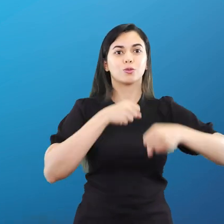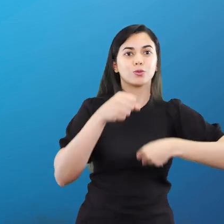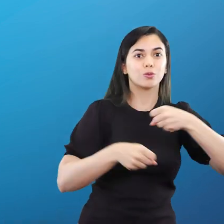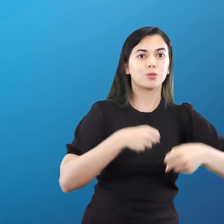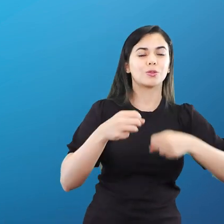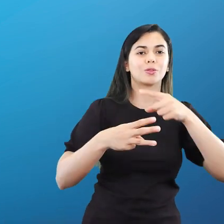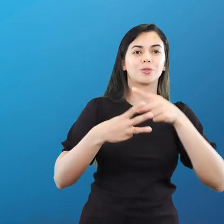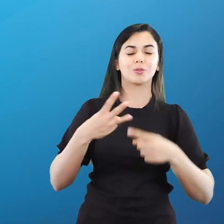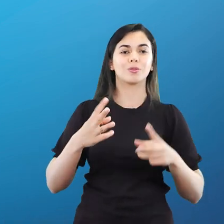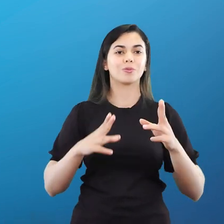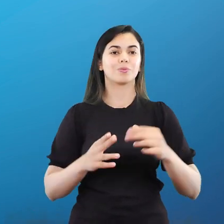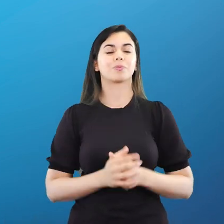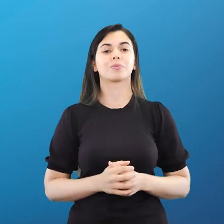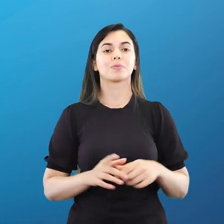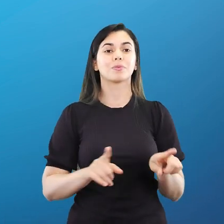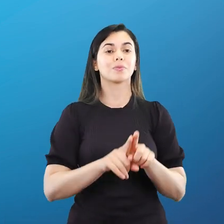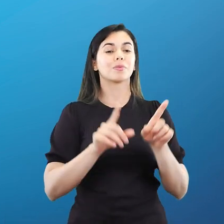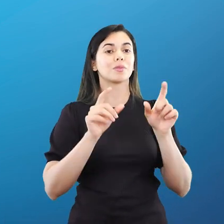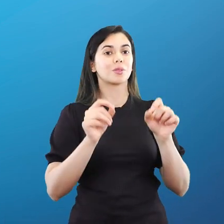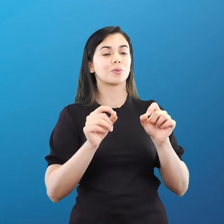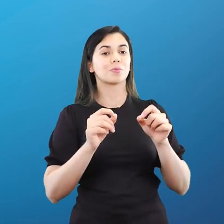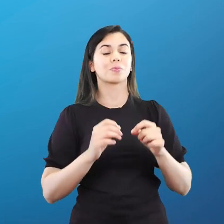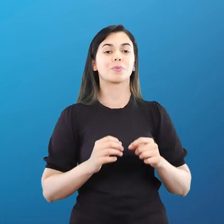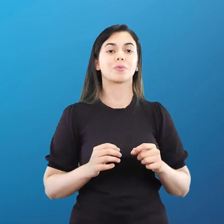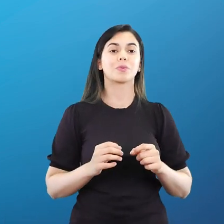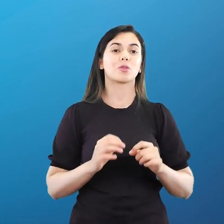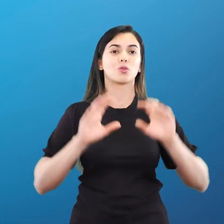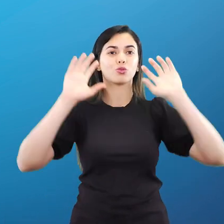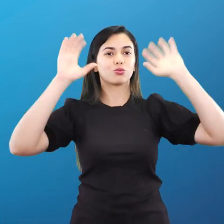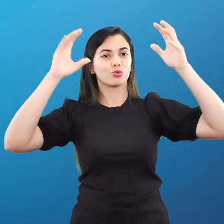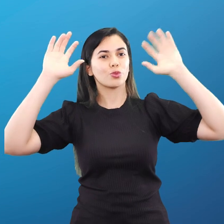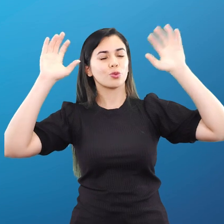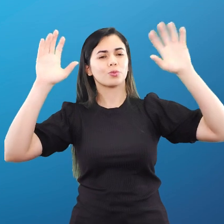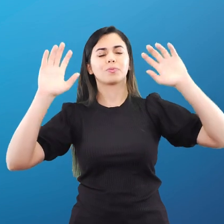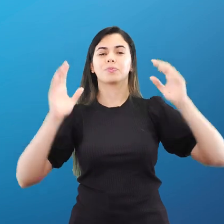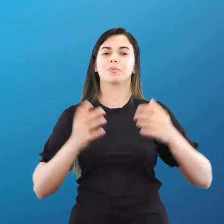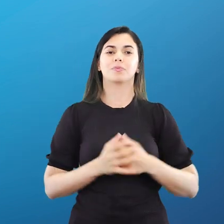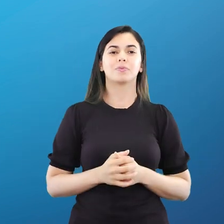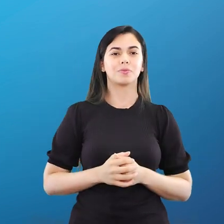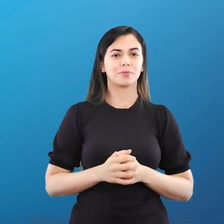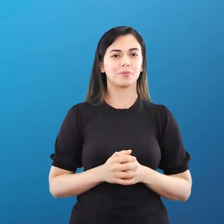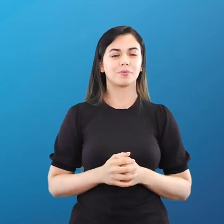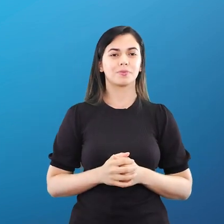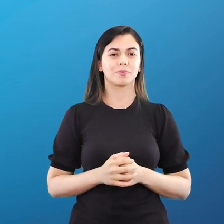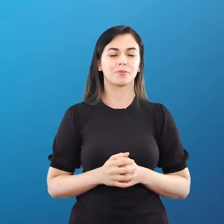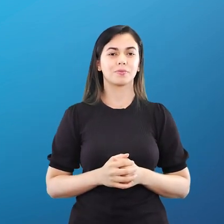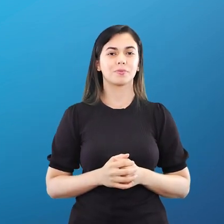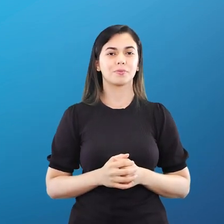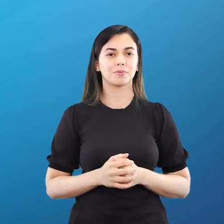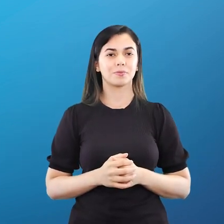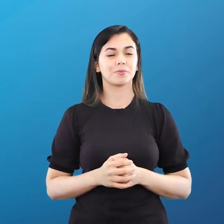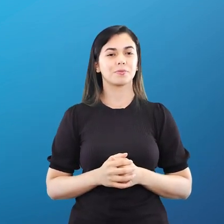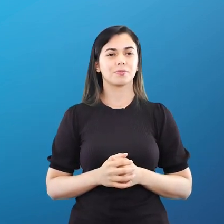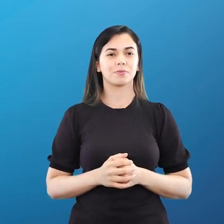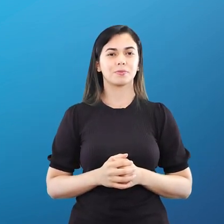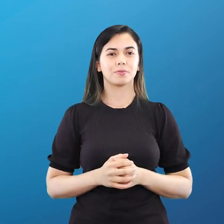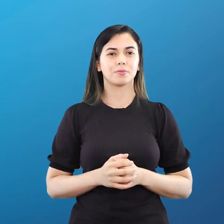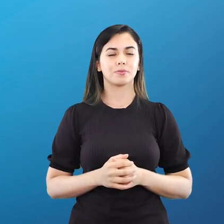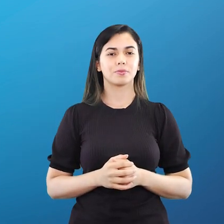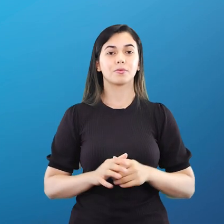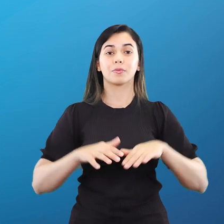de peso, a luta livre e o vôleibol. Isso incluindo o vôlei de praia, tá? O vôlei de areia.